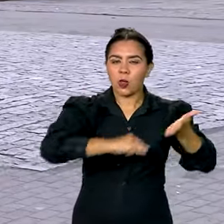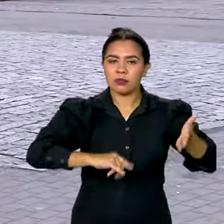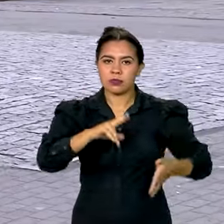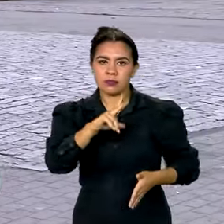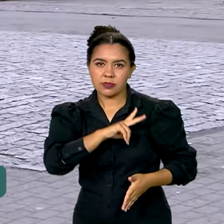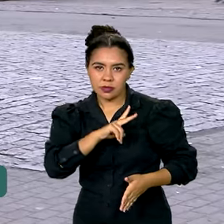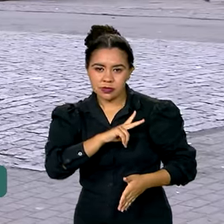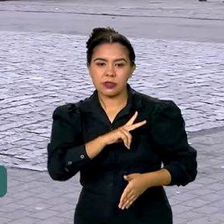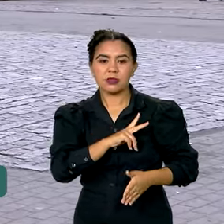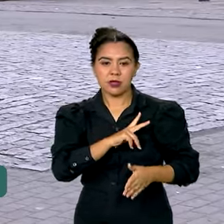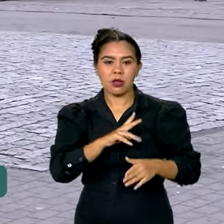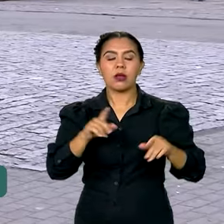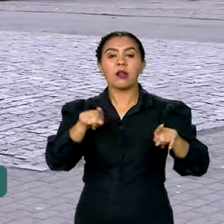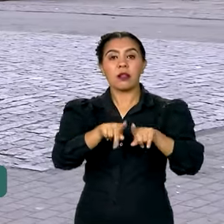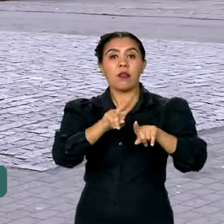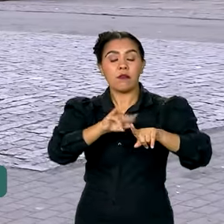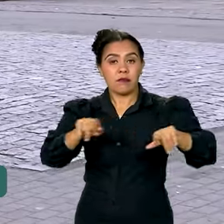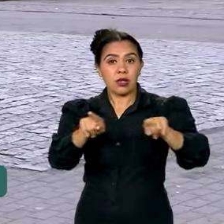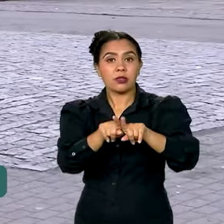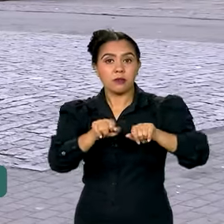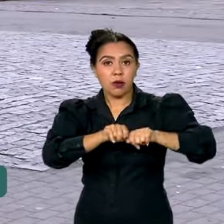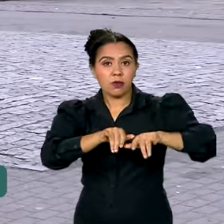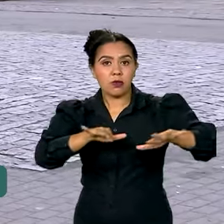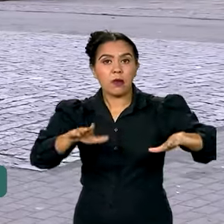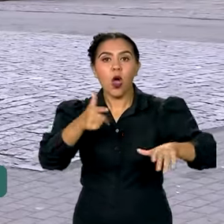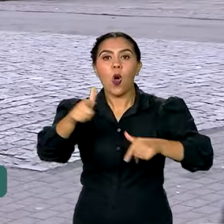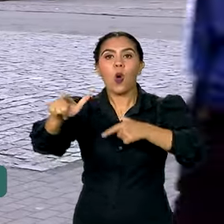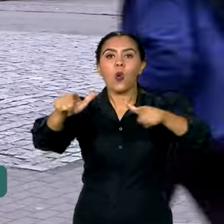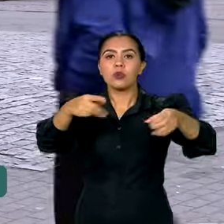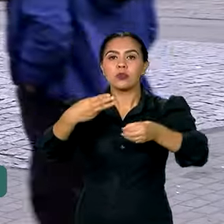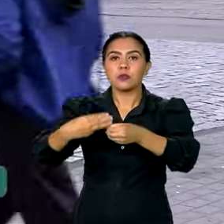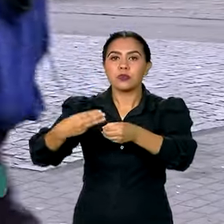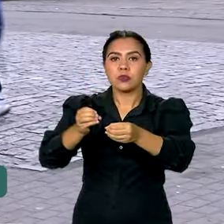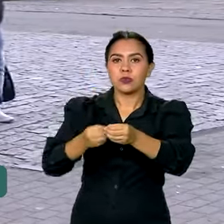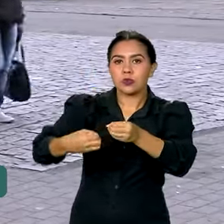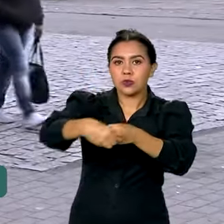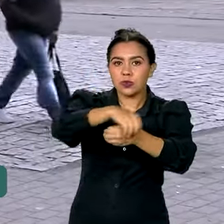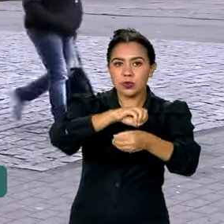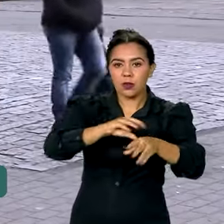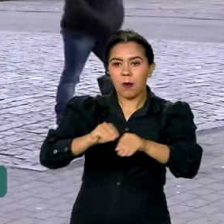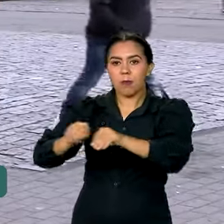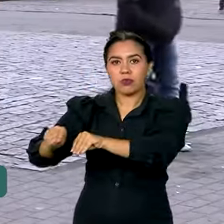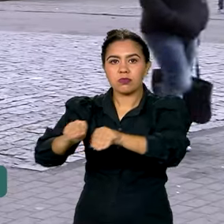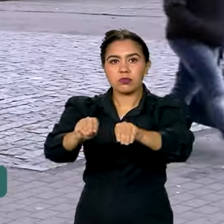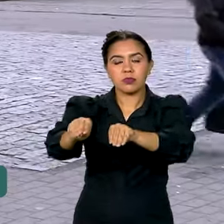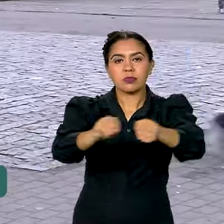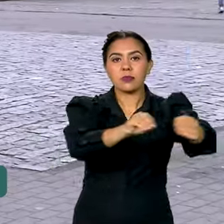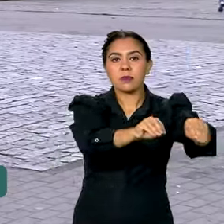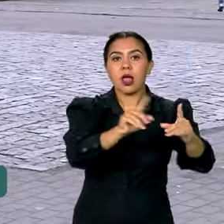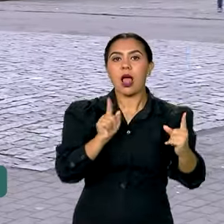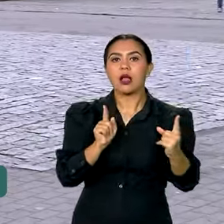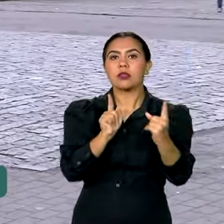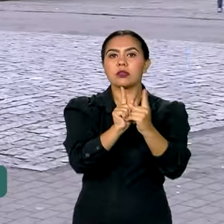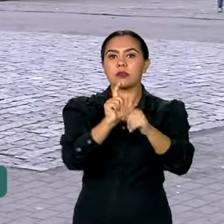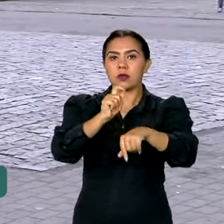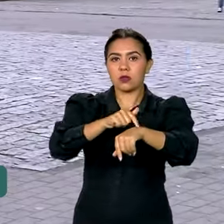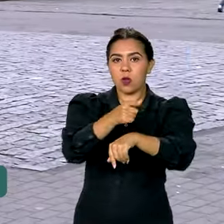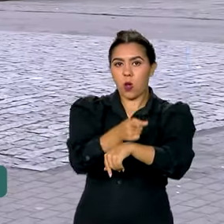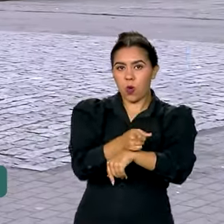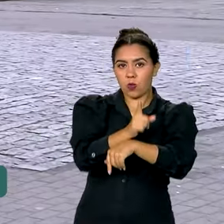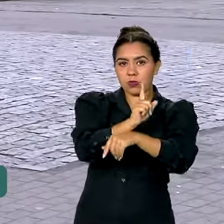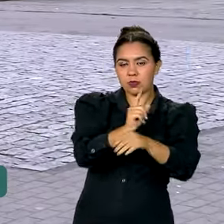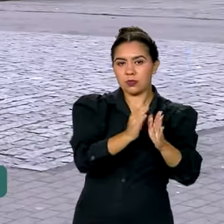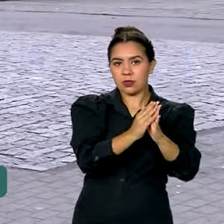capital gaúcha, esse mutirão será realizado em outras cidades do Estado. E o atendimento começa uma da tarde e vai até